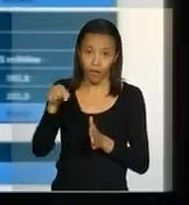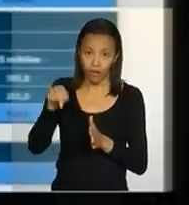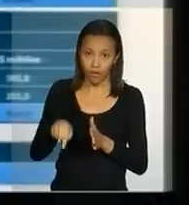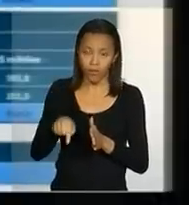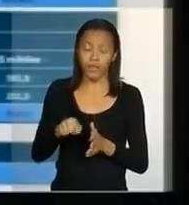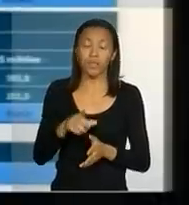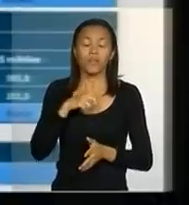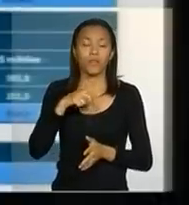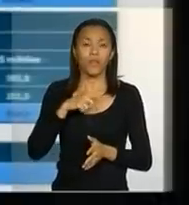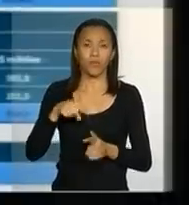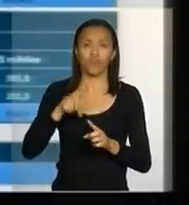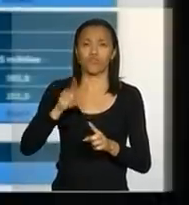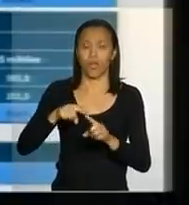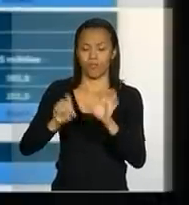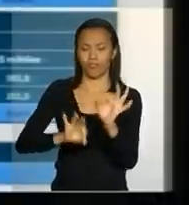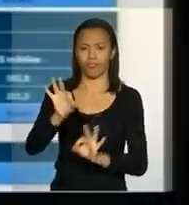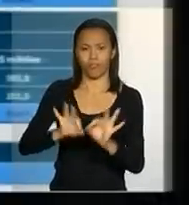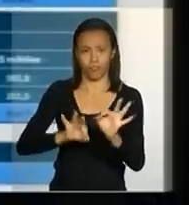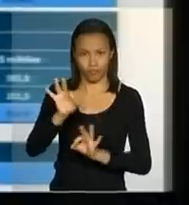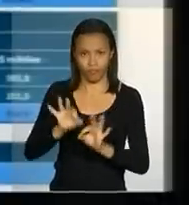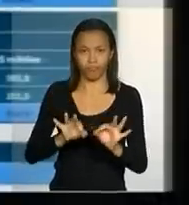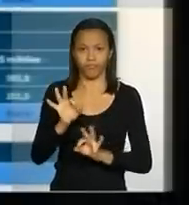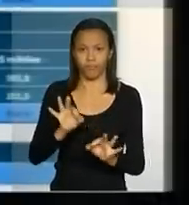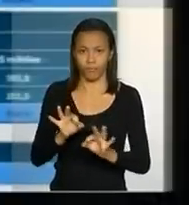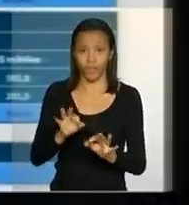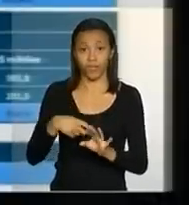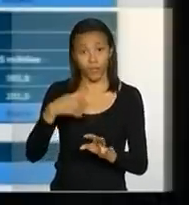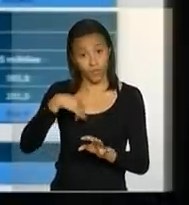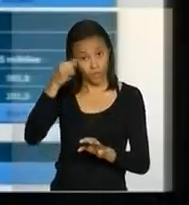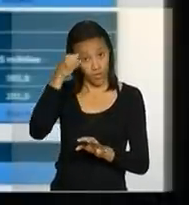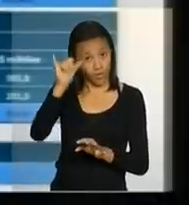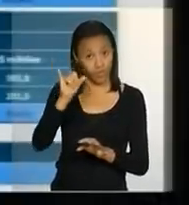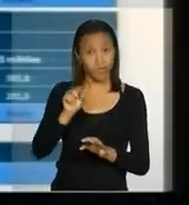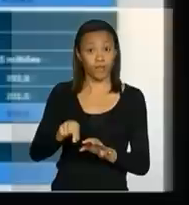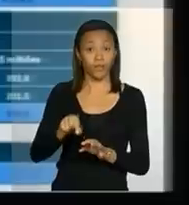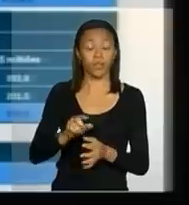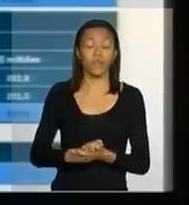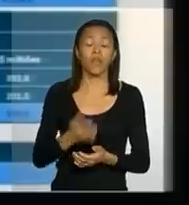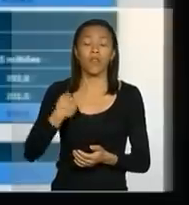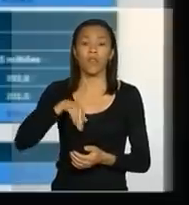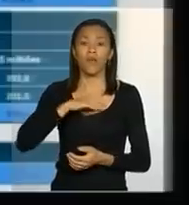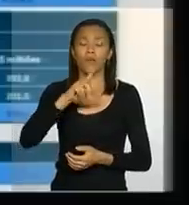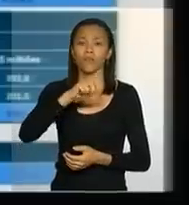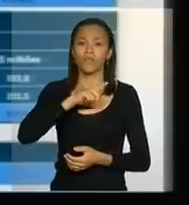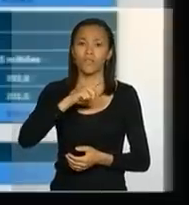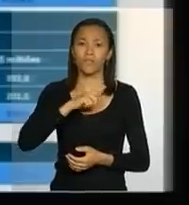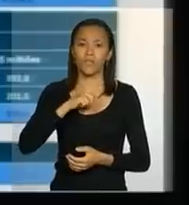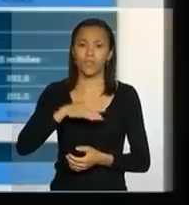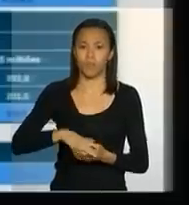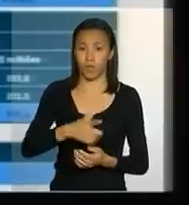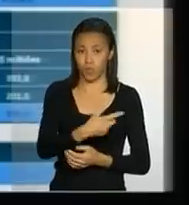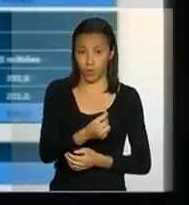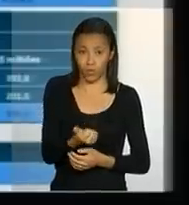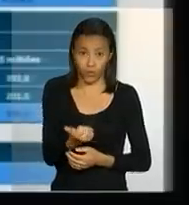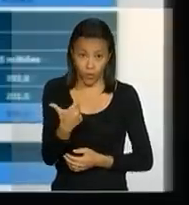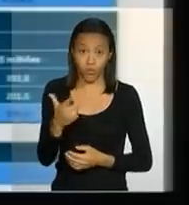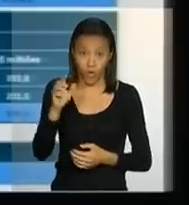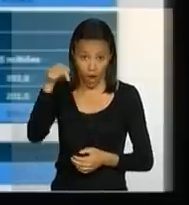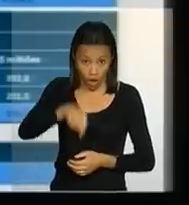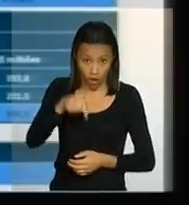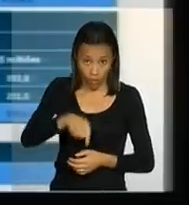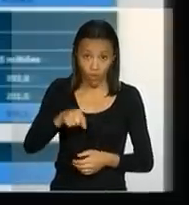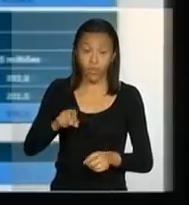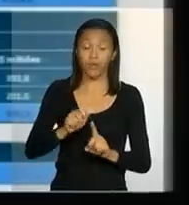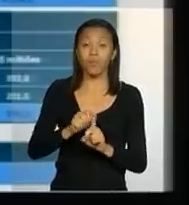nesse plano, avançando ainda no plano de prevenção, nós tivemos em 2012, agora, em